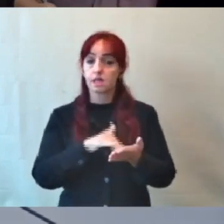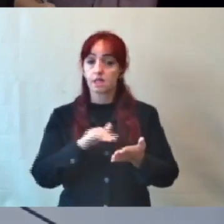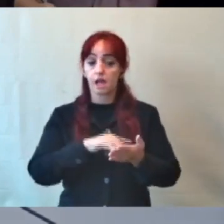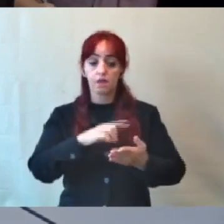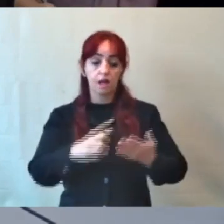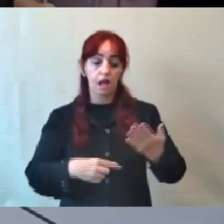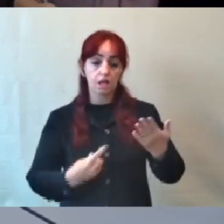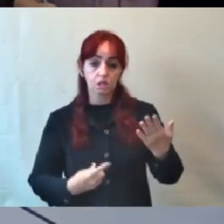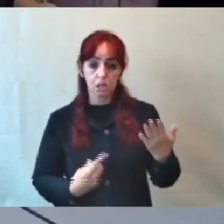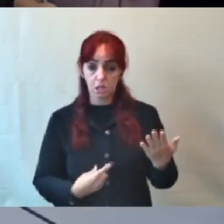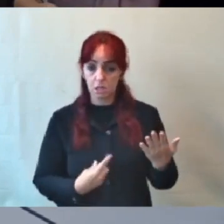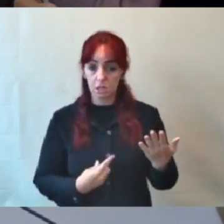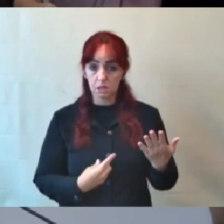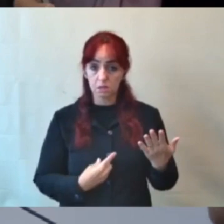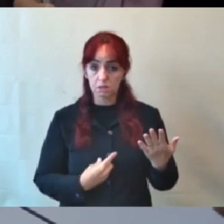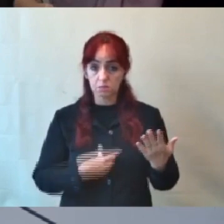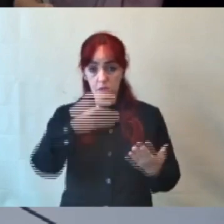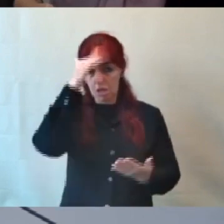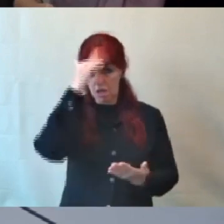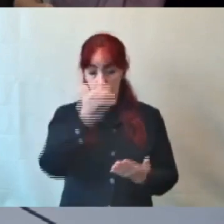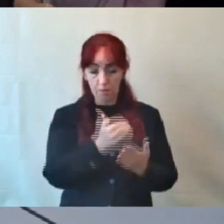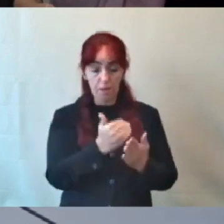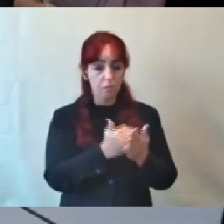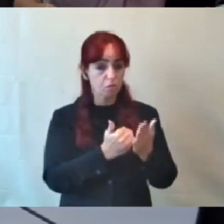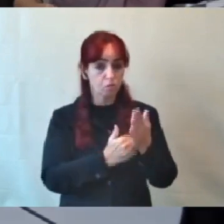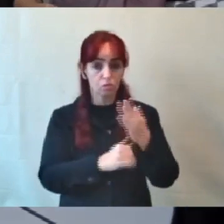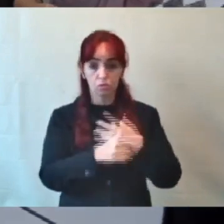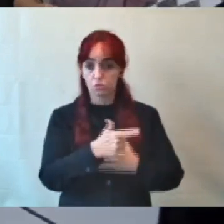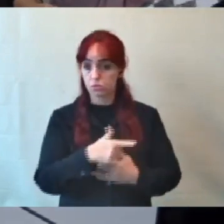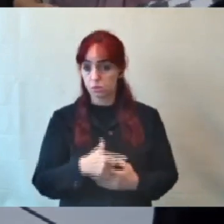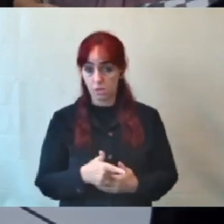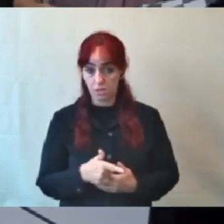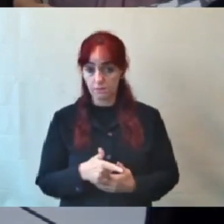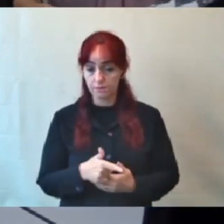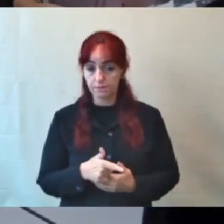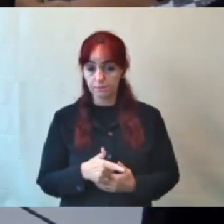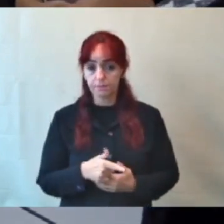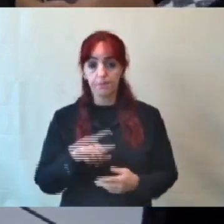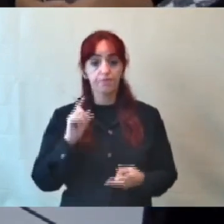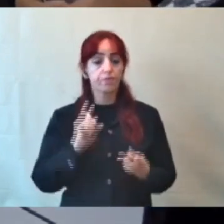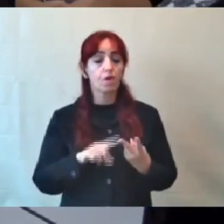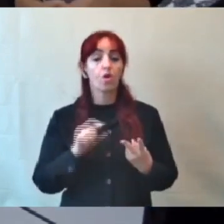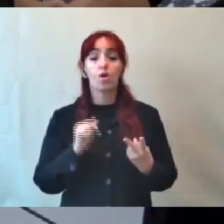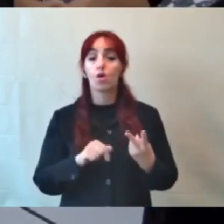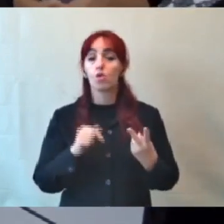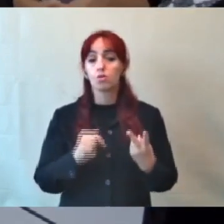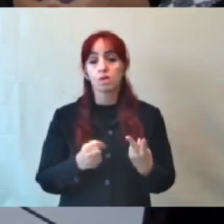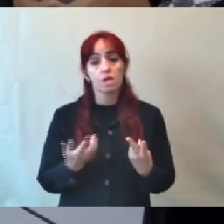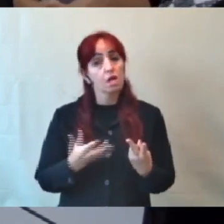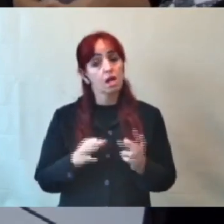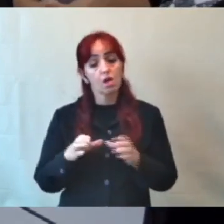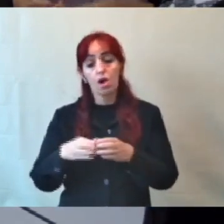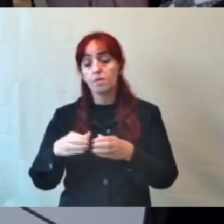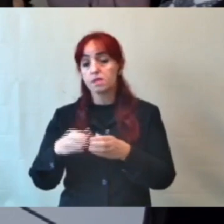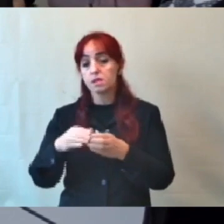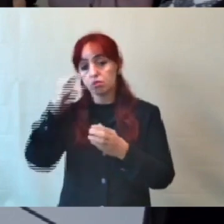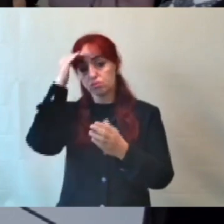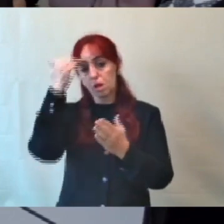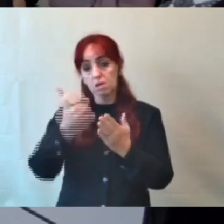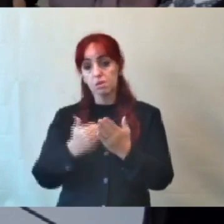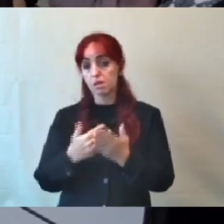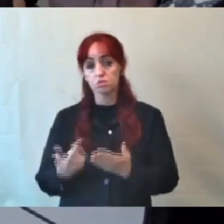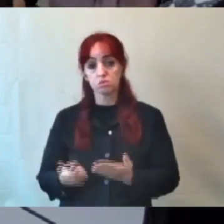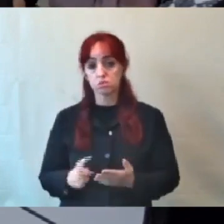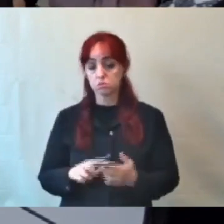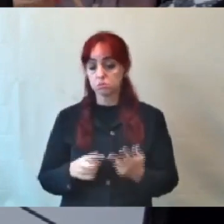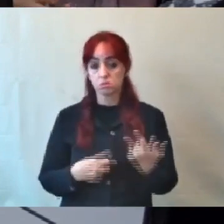porque, que eu saiba, despachos internos, a gente consegue remanejar com a nossa equipe, ou ele não leva a comissão a sério. E isso é muito